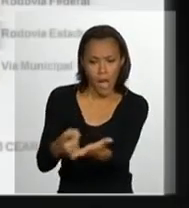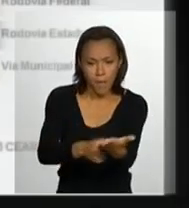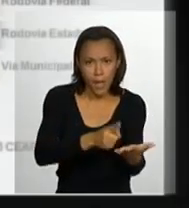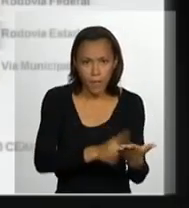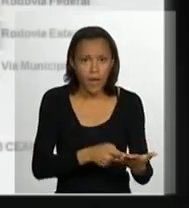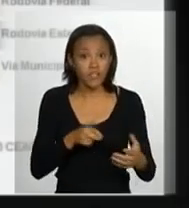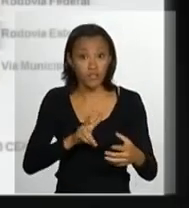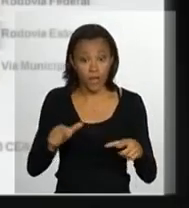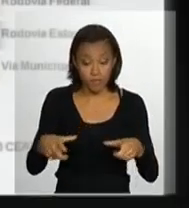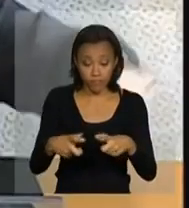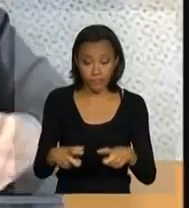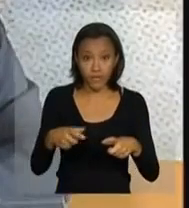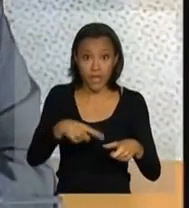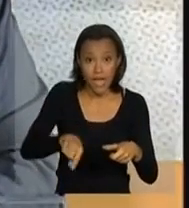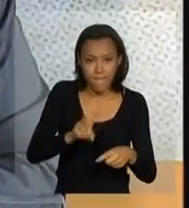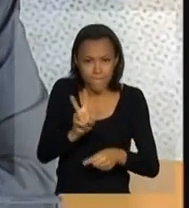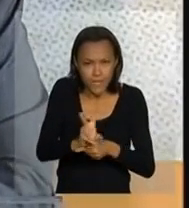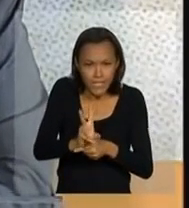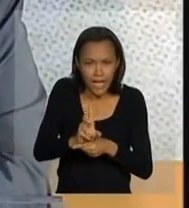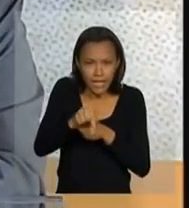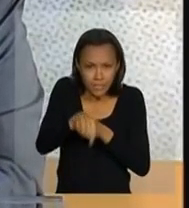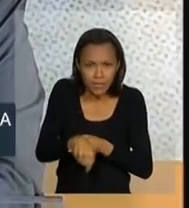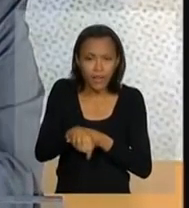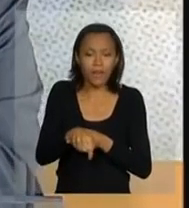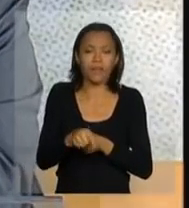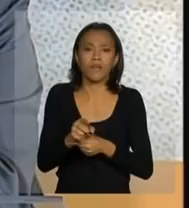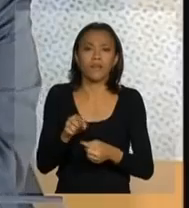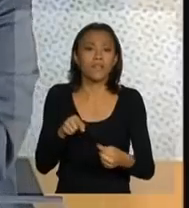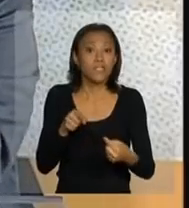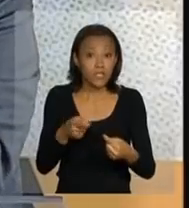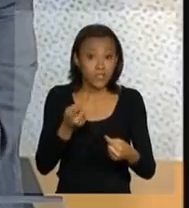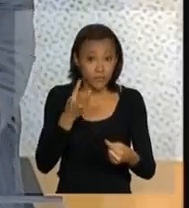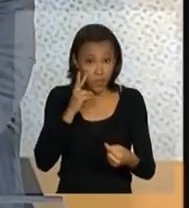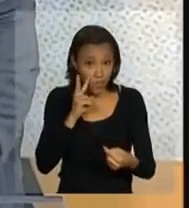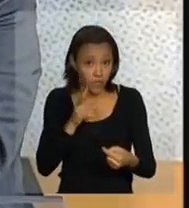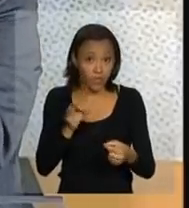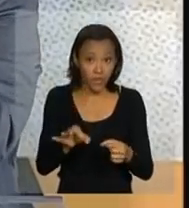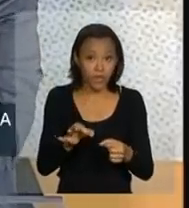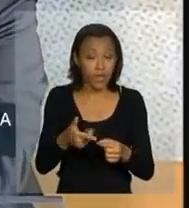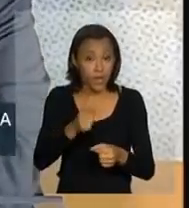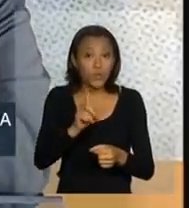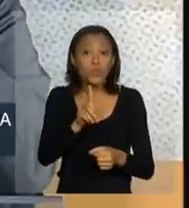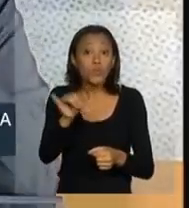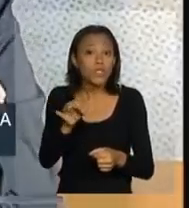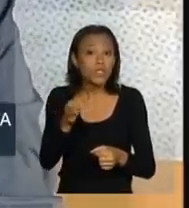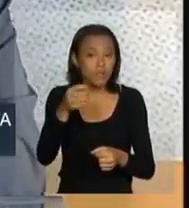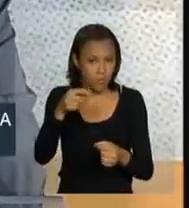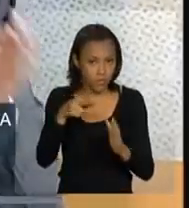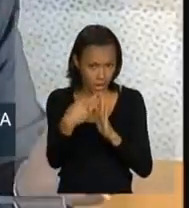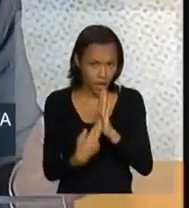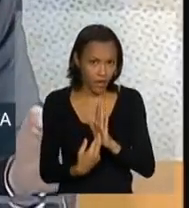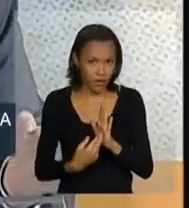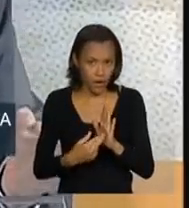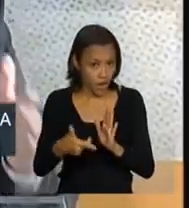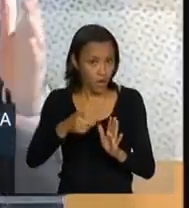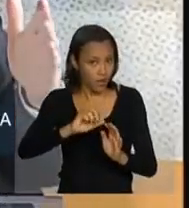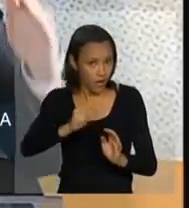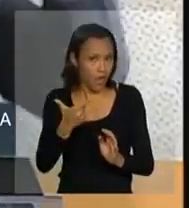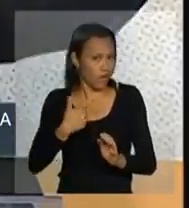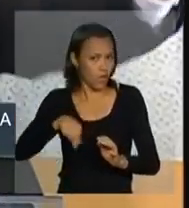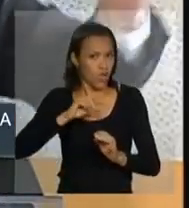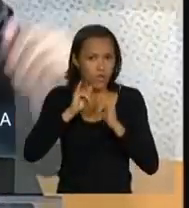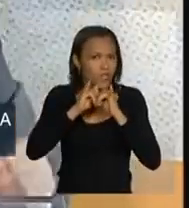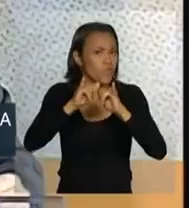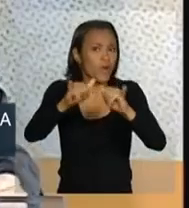nós faremos as fiscalizações de acordo com o eixo temático que se adota no dia. Obviamente, nós não vamos divulgar. Vamos dizer,